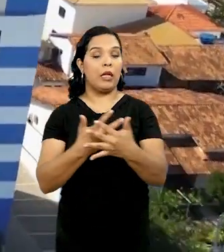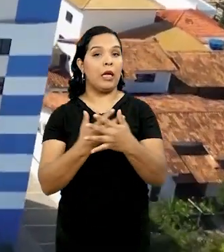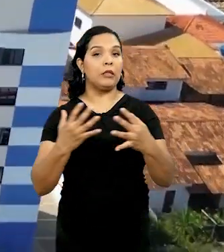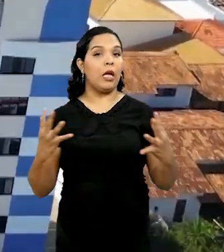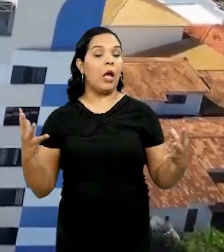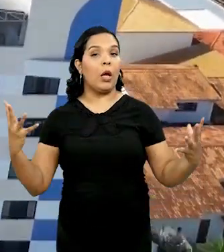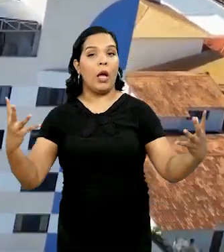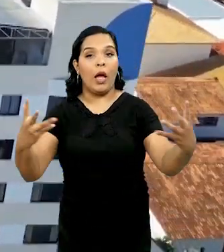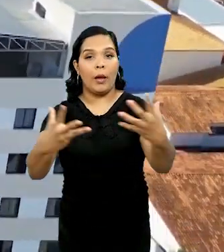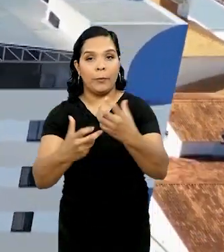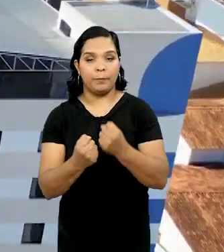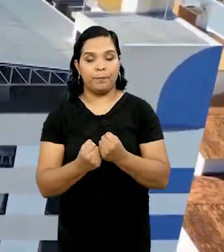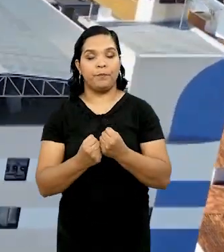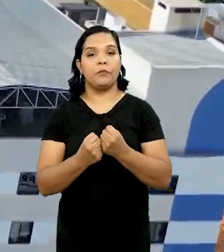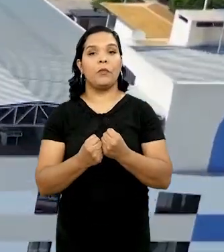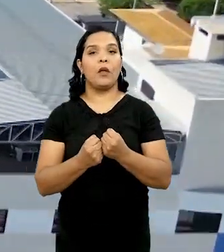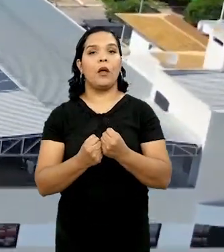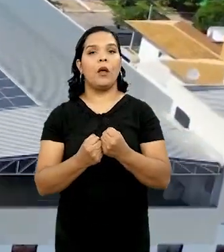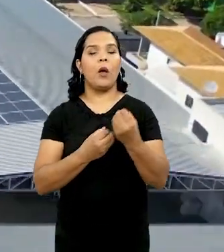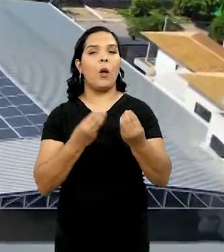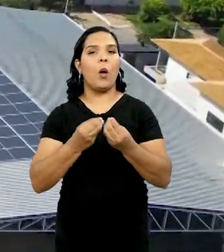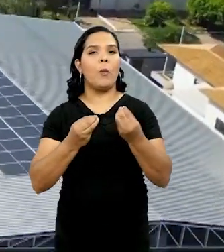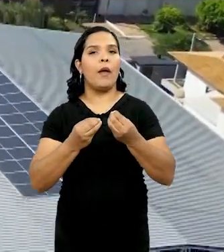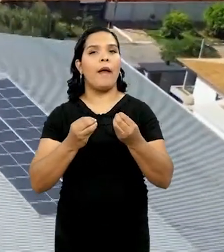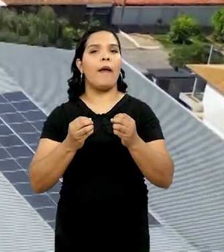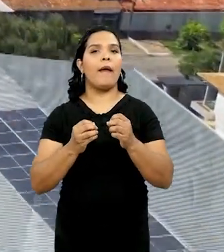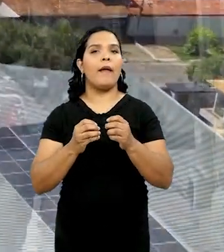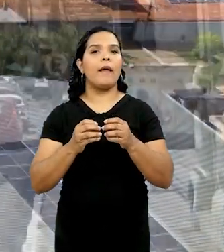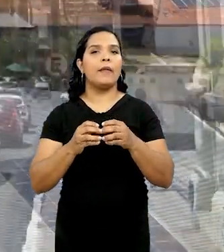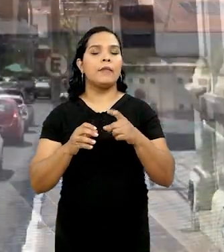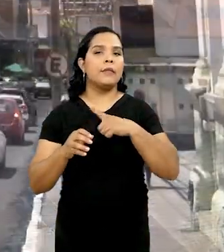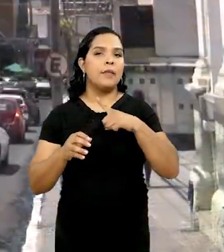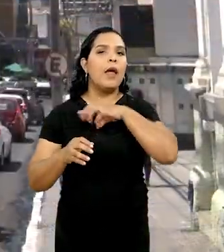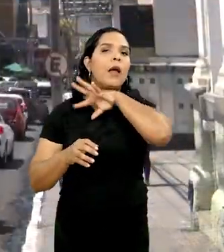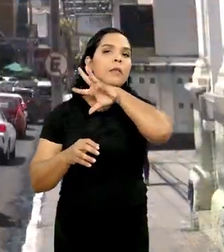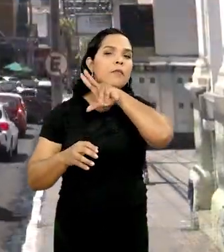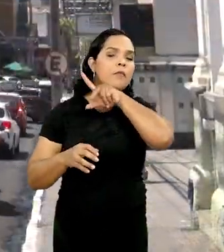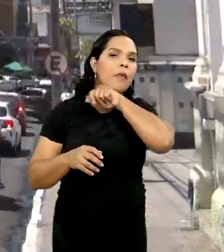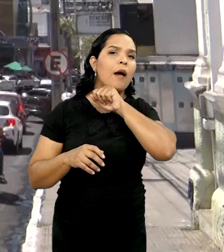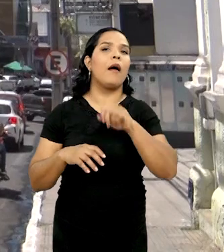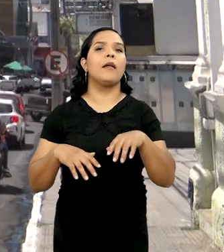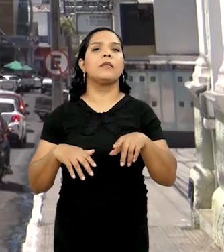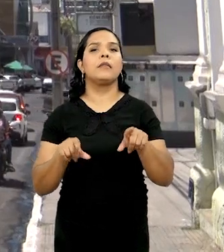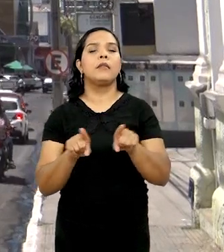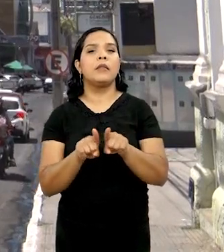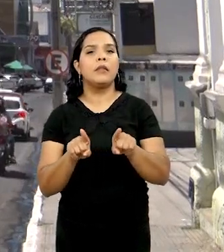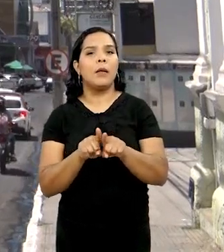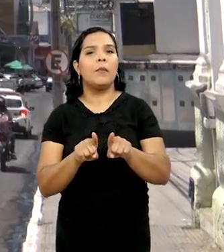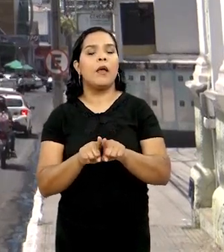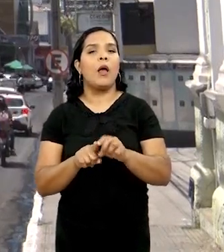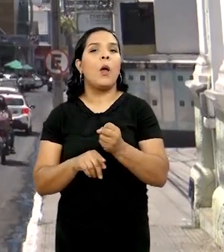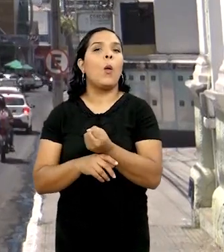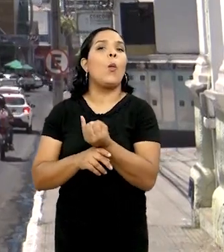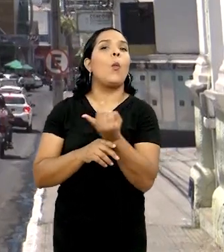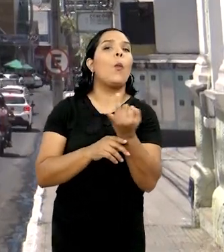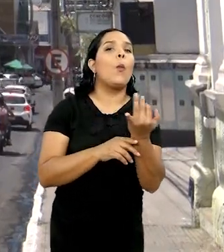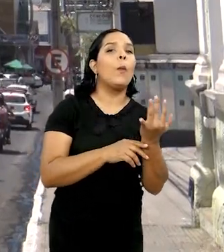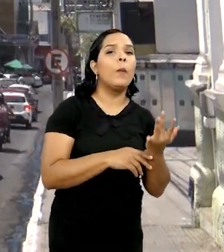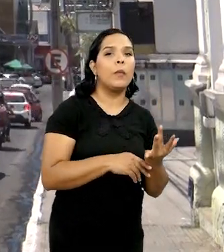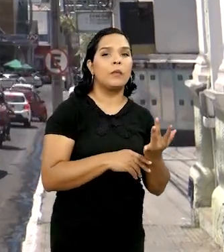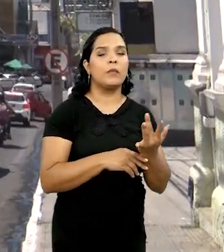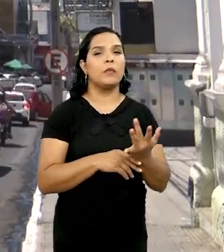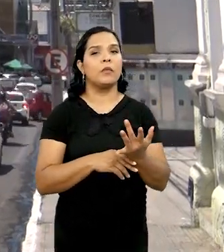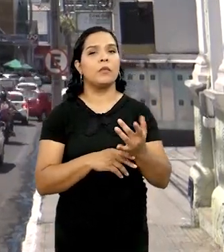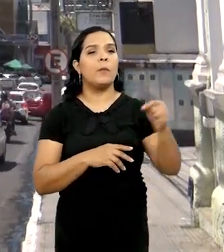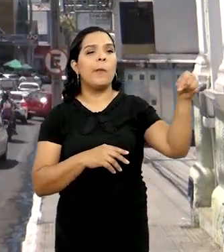isso. O tamanho desse patrimônio, quais são as espécies que estão lá, a densidade, ou seja, quantos indivíduos